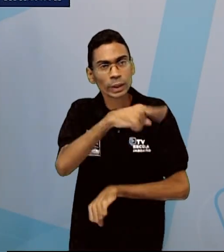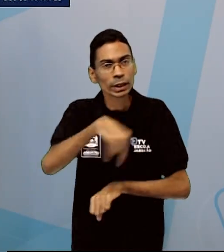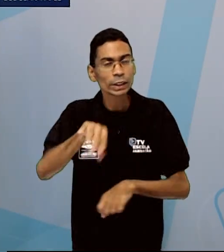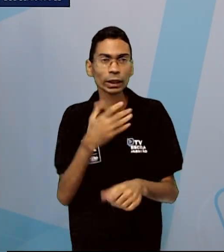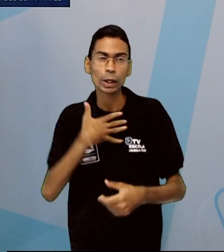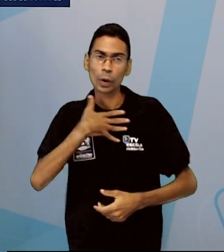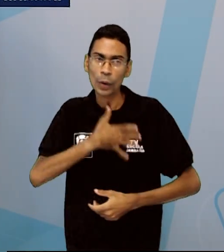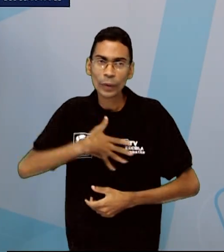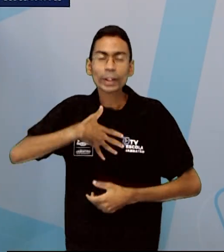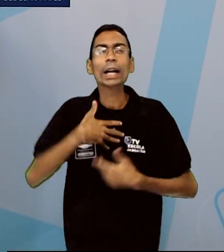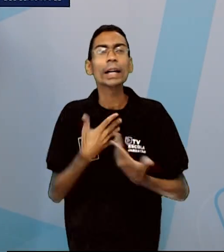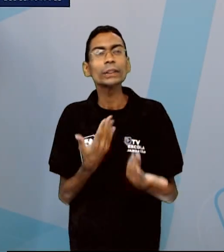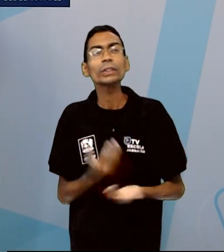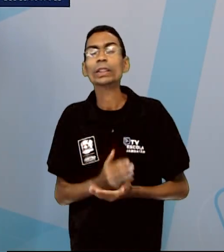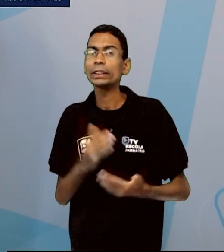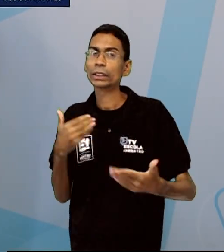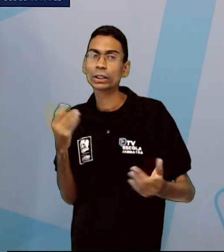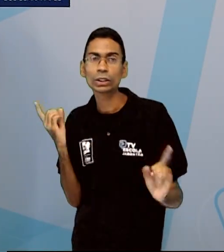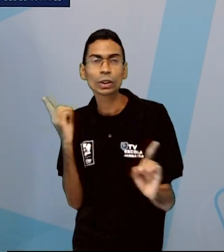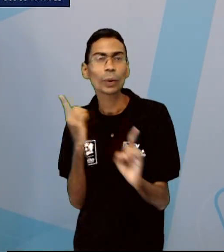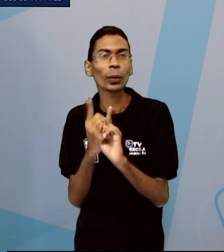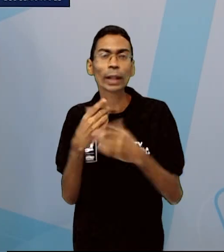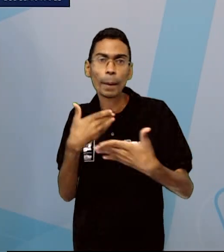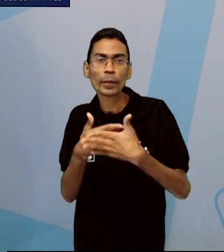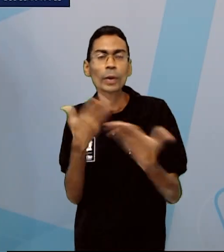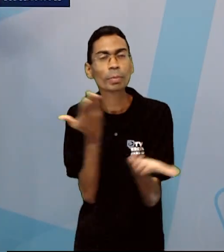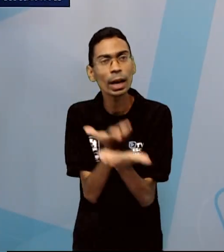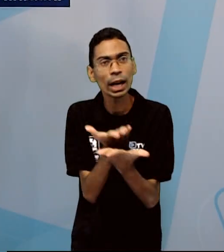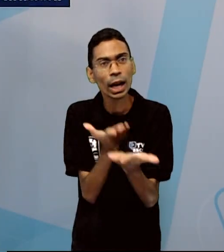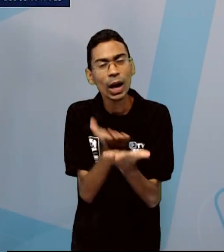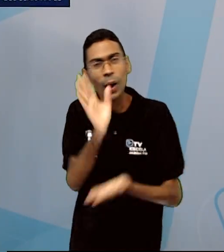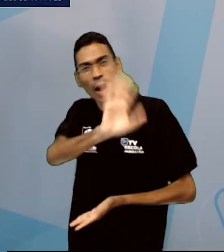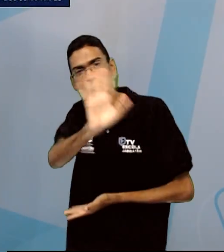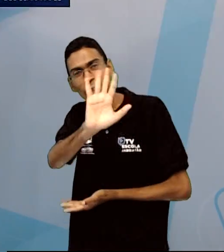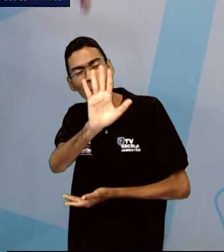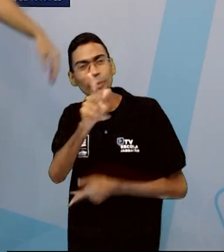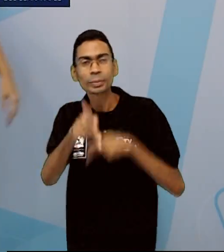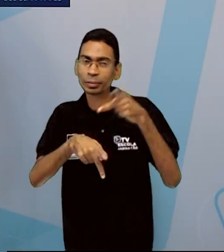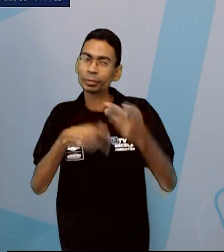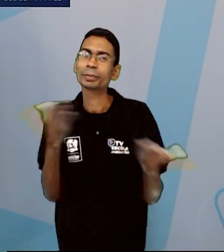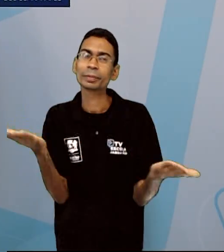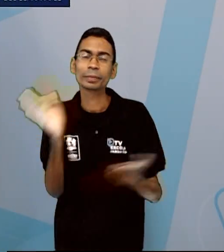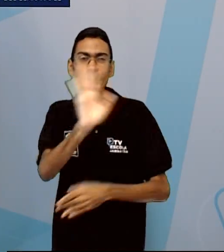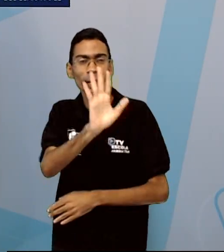gostado. E a gente se encontra na nossa próxima aula. Tchau, tchau, pessoal!